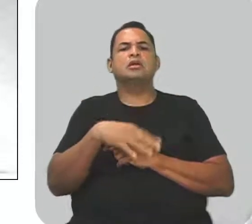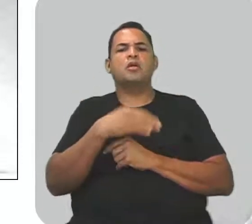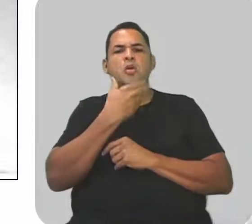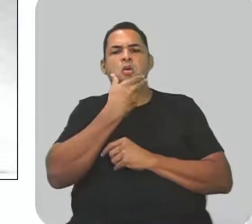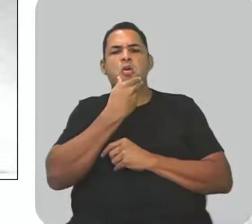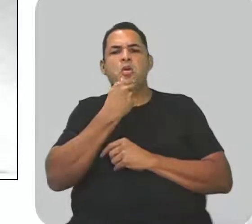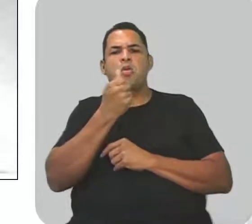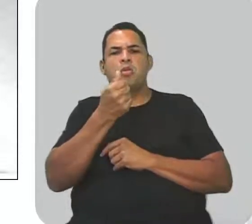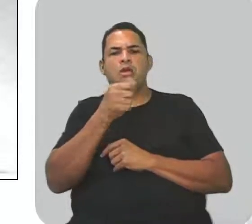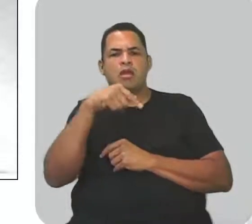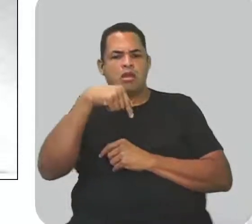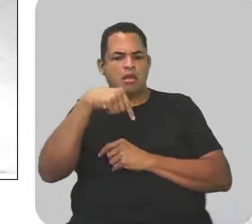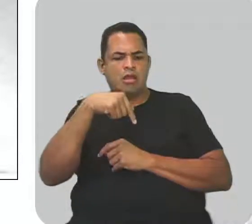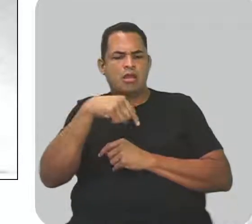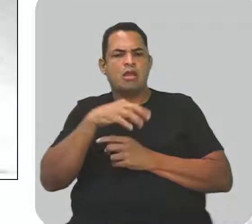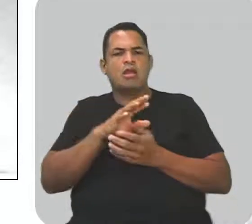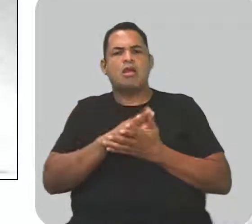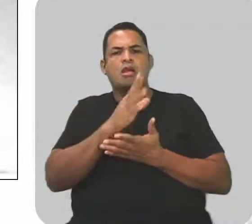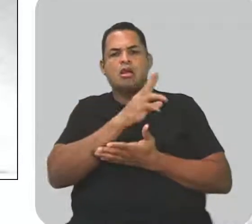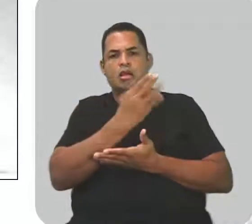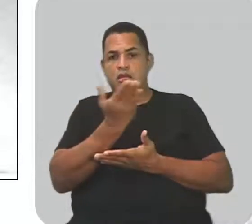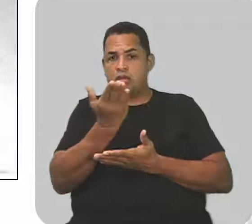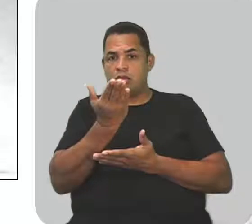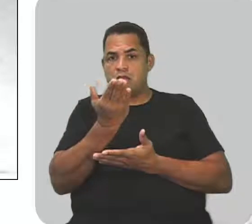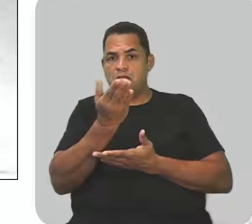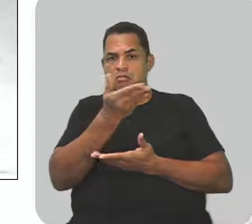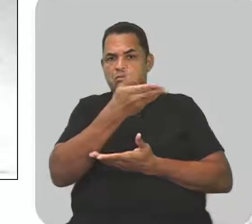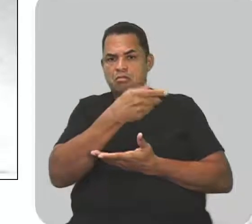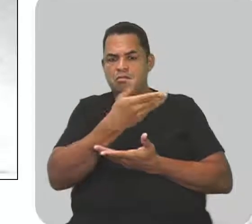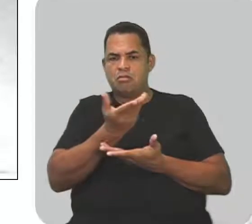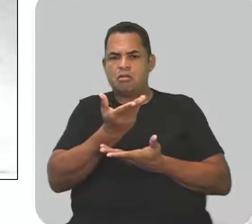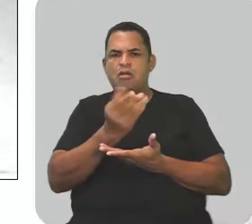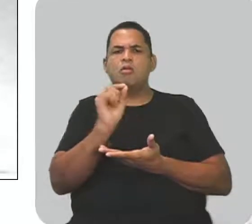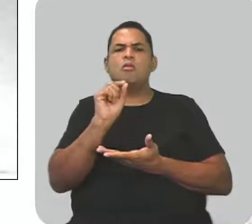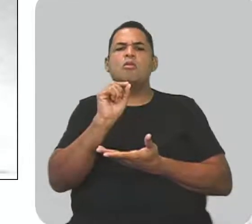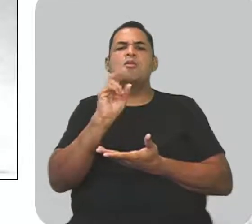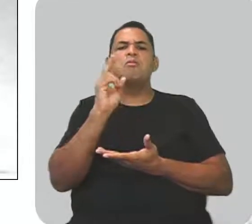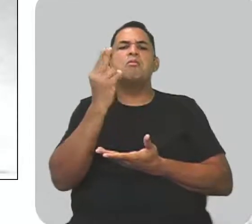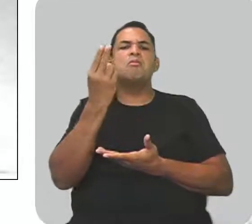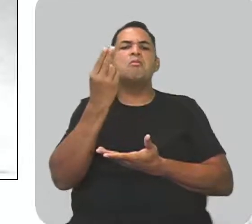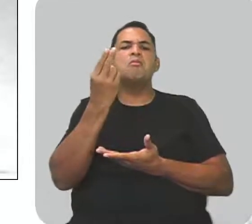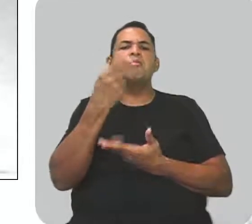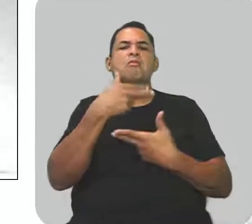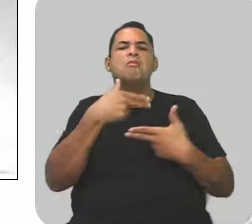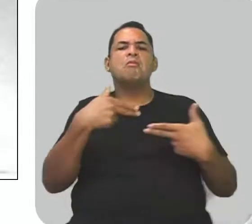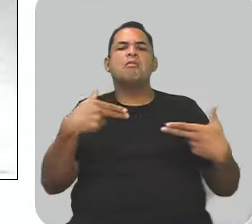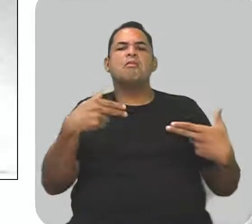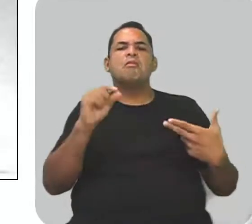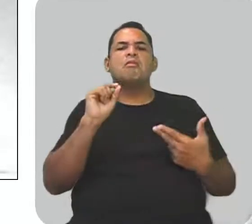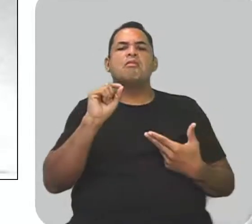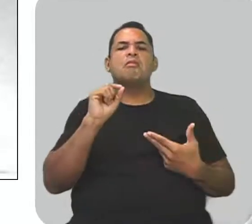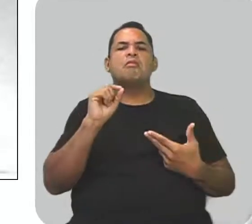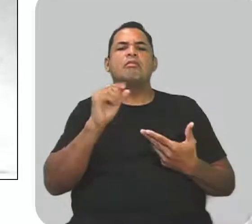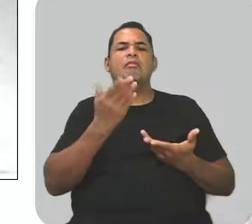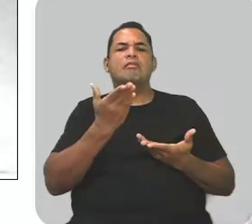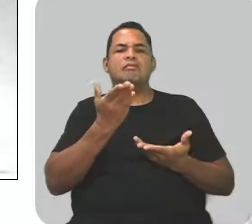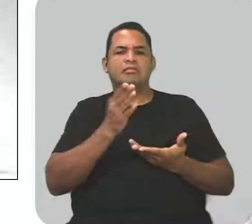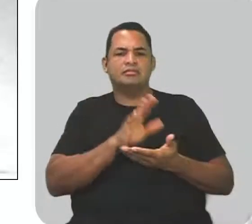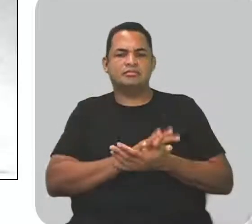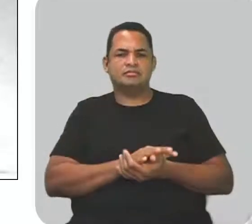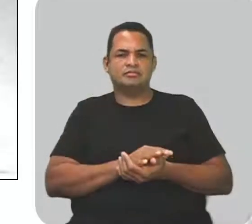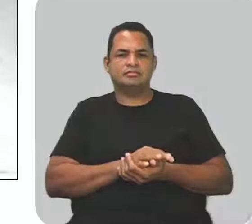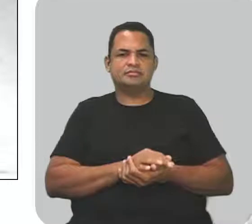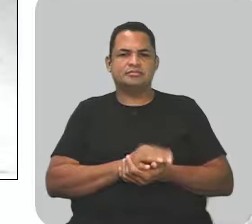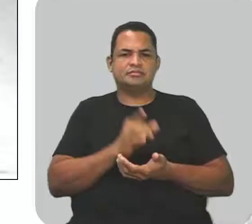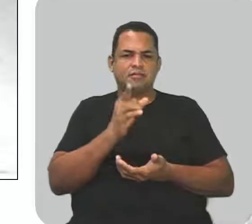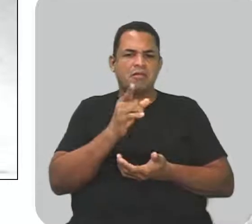Rede social aqui em casa é outra coisa. Pela fé, Márcia. Coitado desses pais. Olha